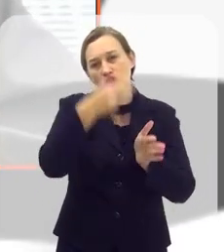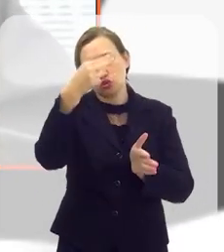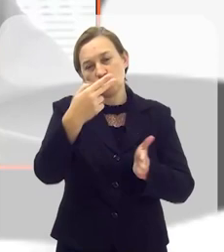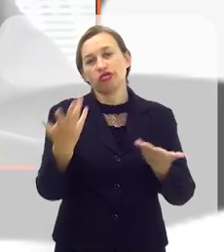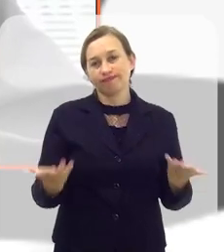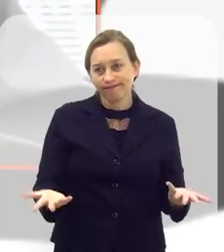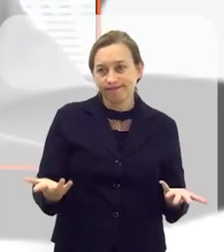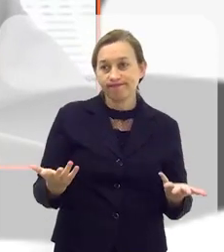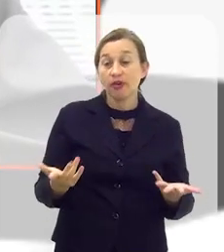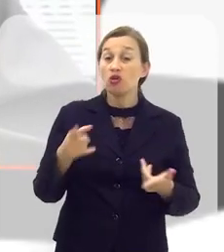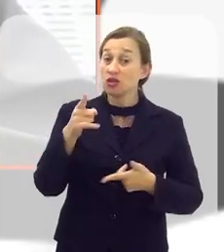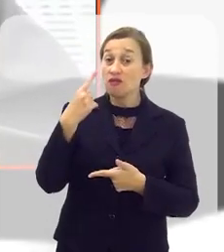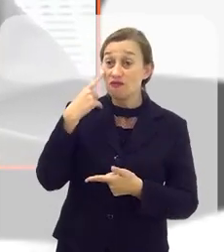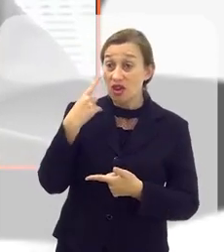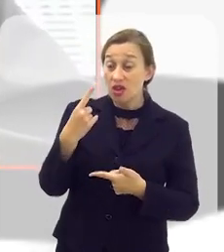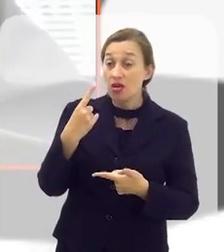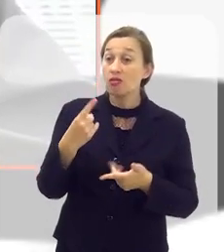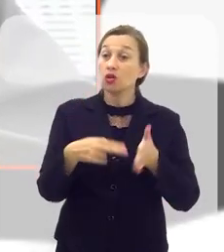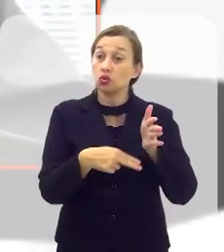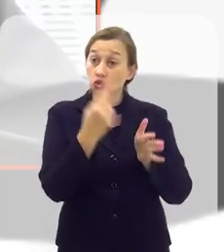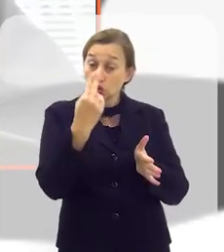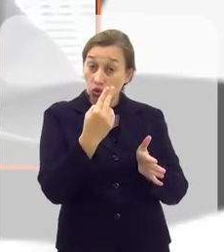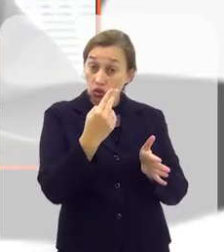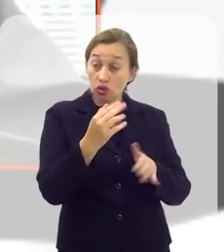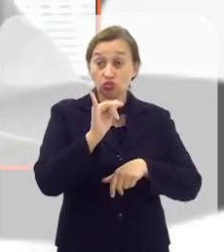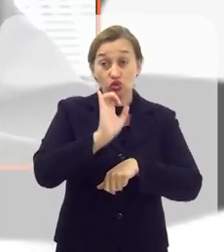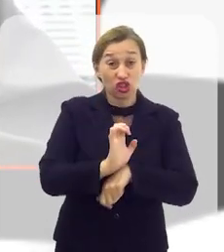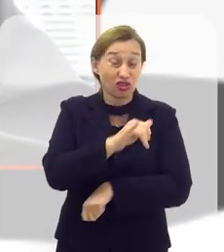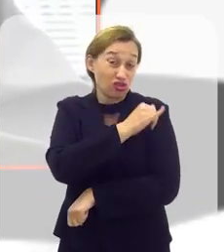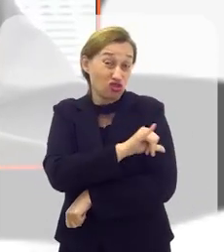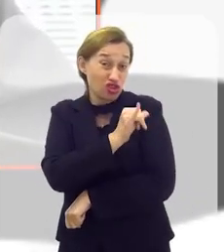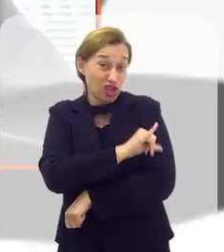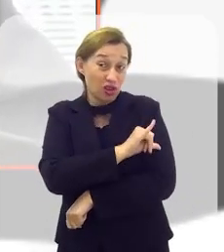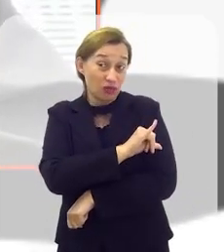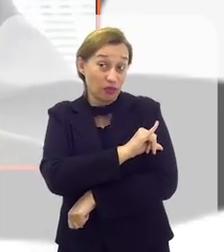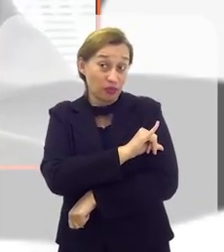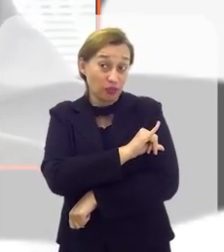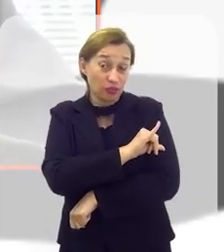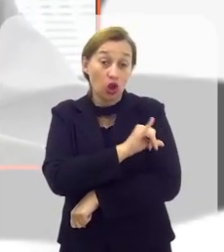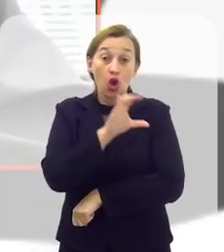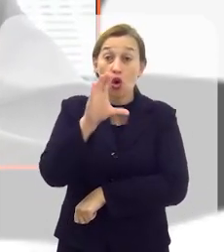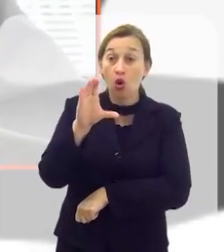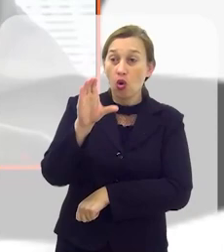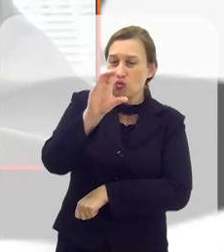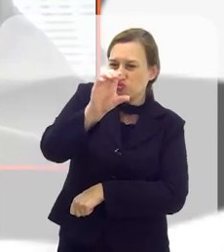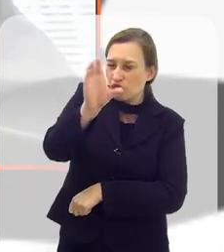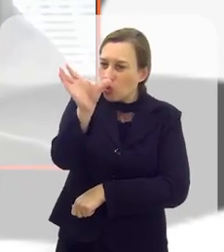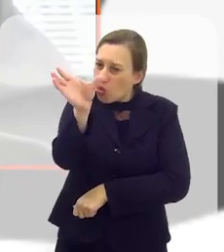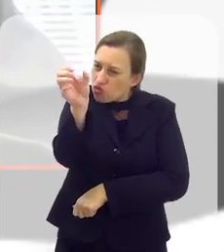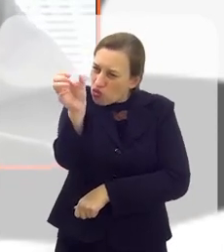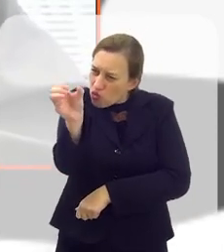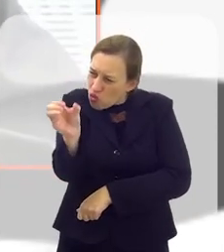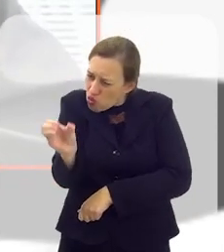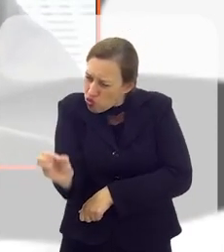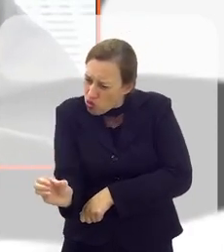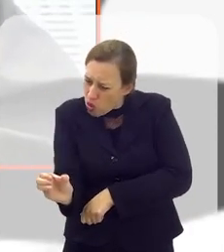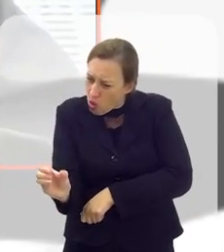a cirurgia. Para você ter uma ideia, para se fazer uma cirurgia no estado do Rio de Janeiro de coluna,